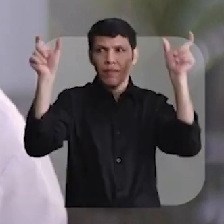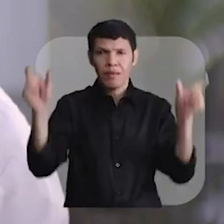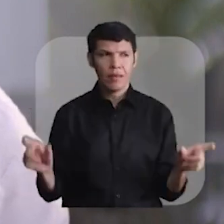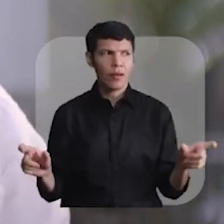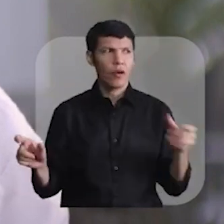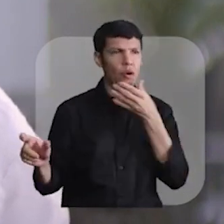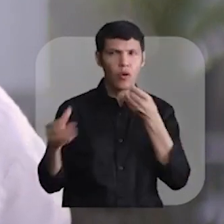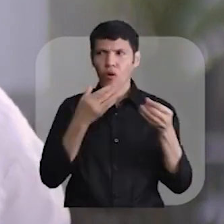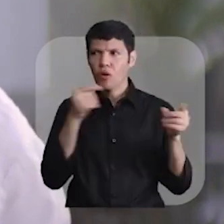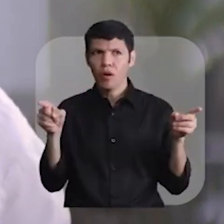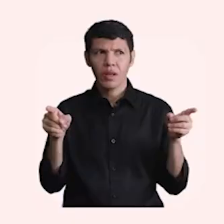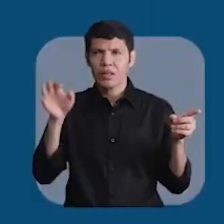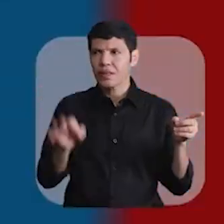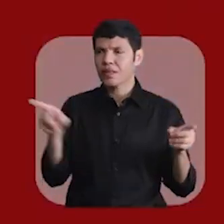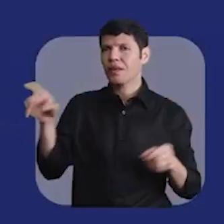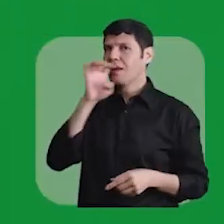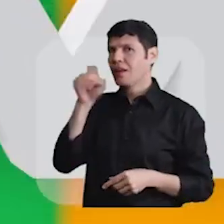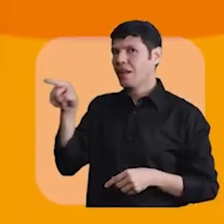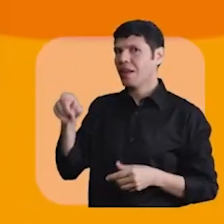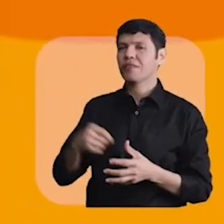o homem certo é Eduardo.